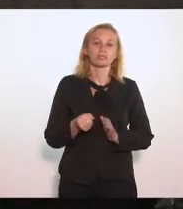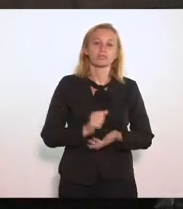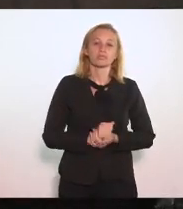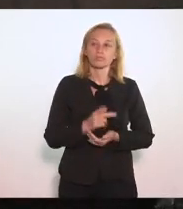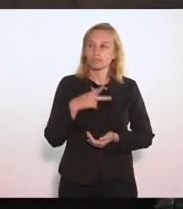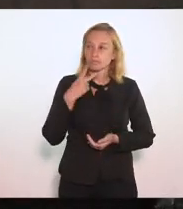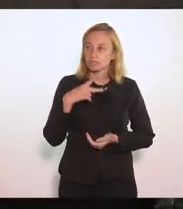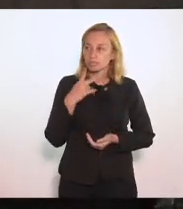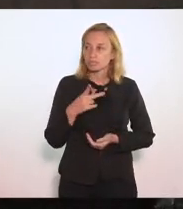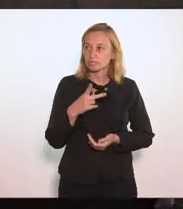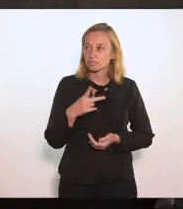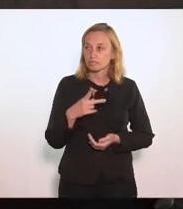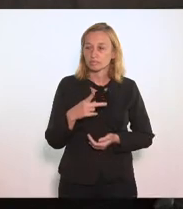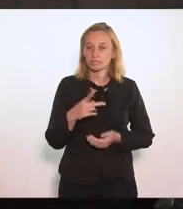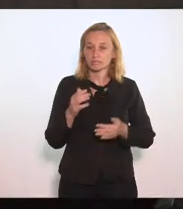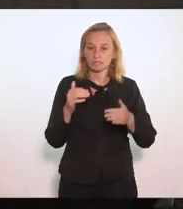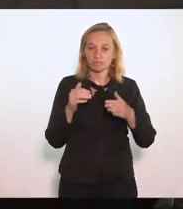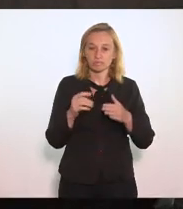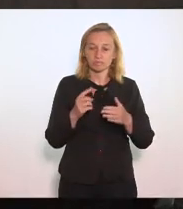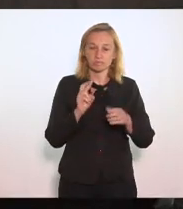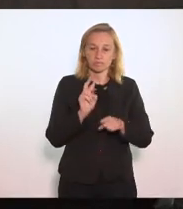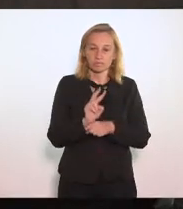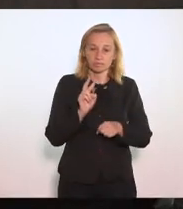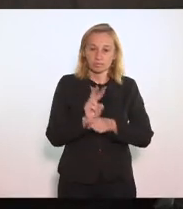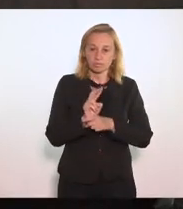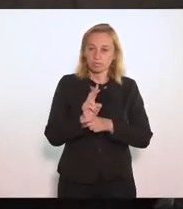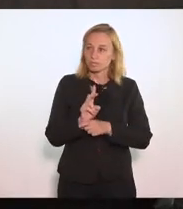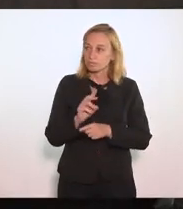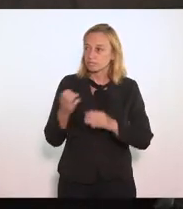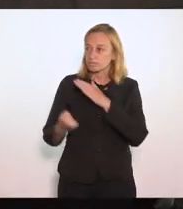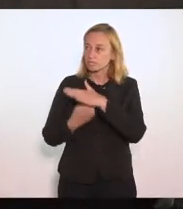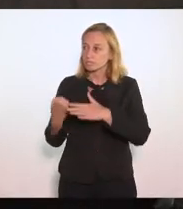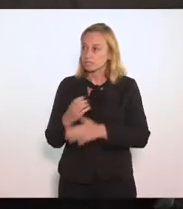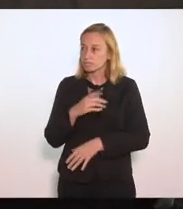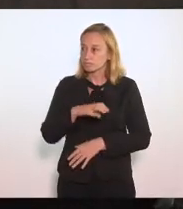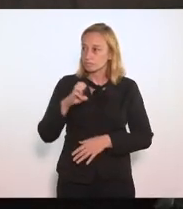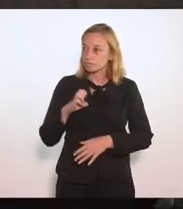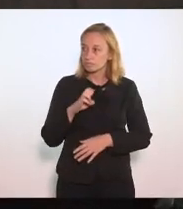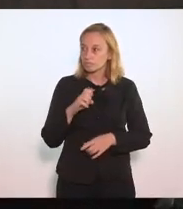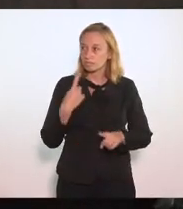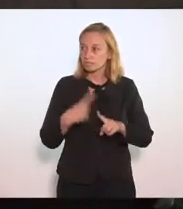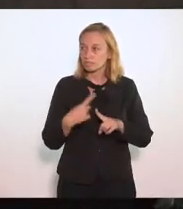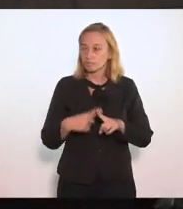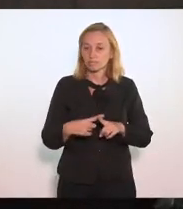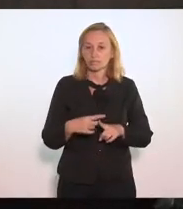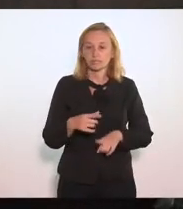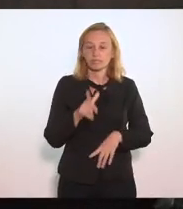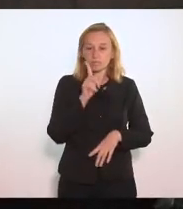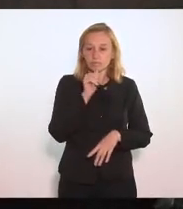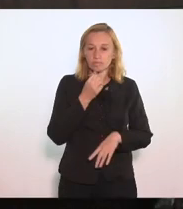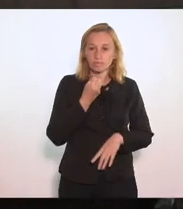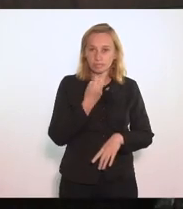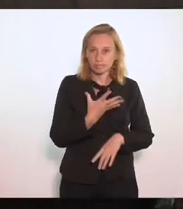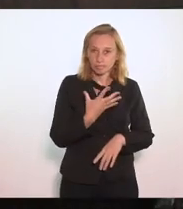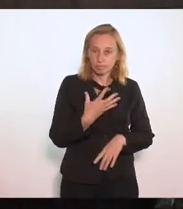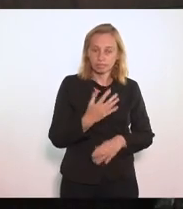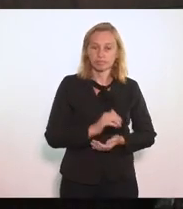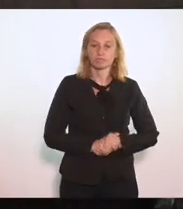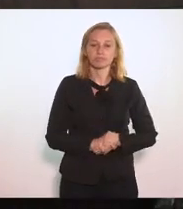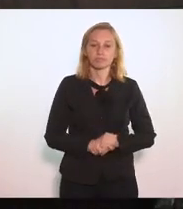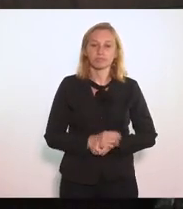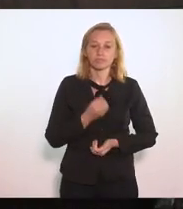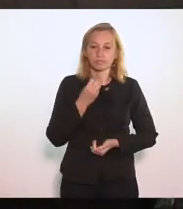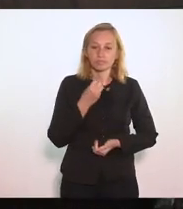A CEDAI Como produtora De água Porque a água É um bem Essencial É um bem